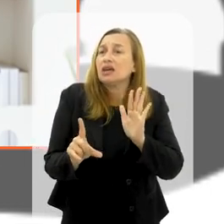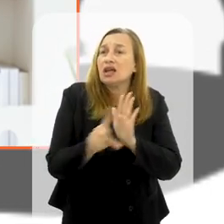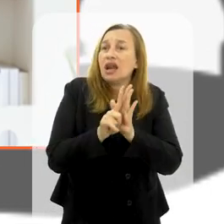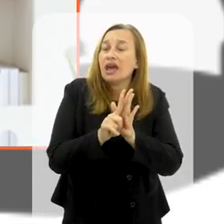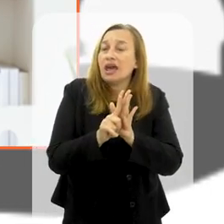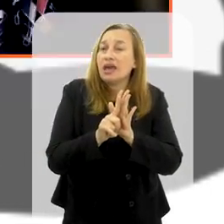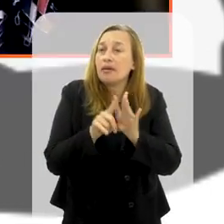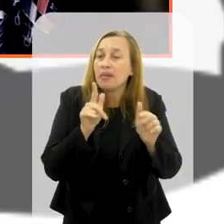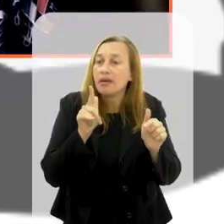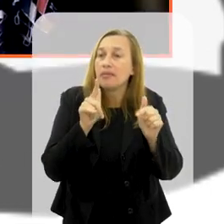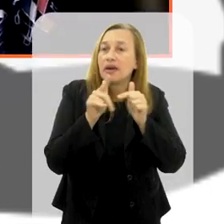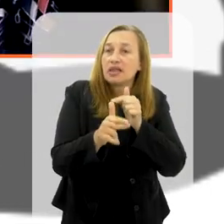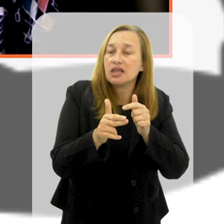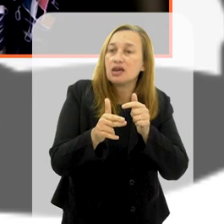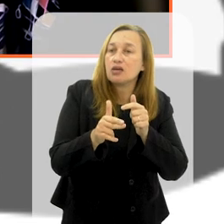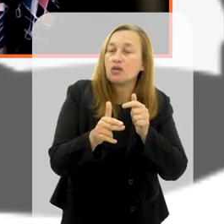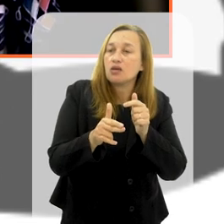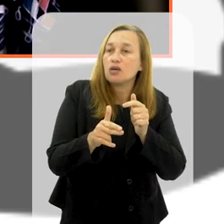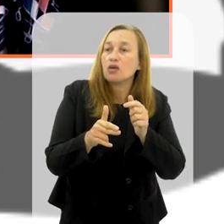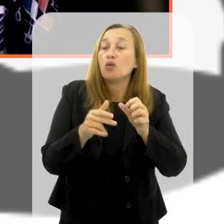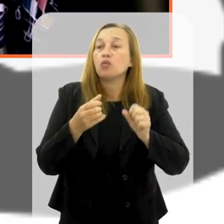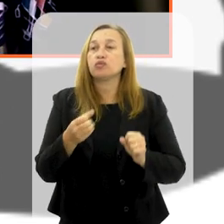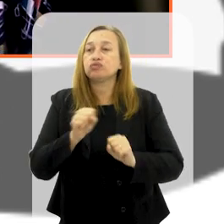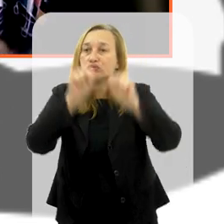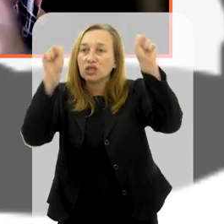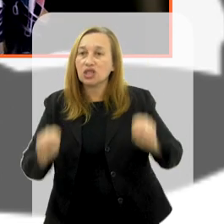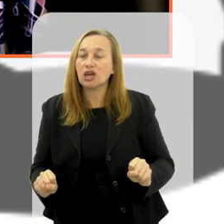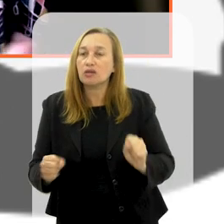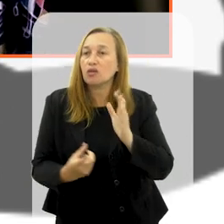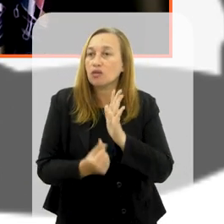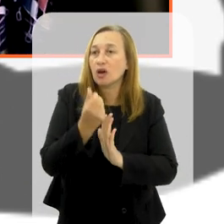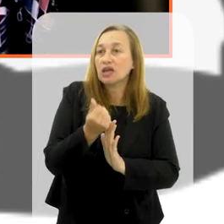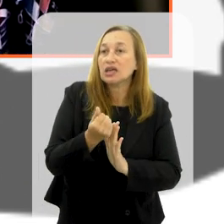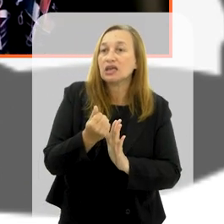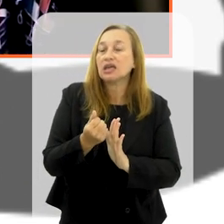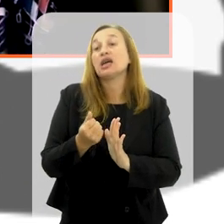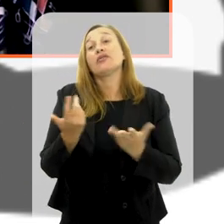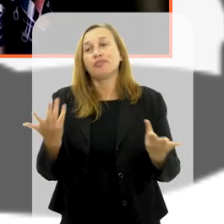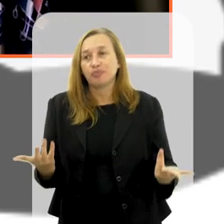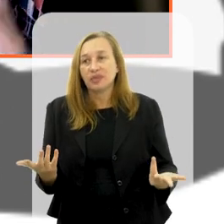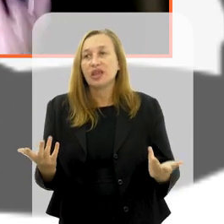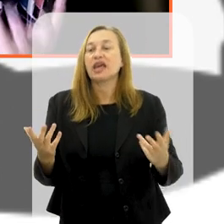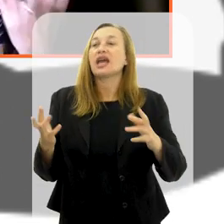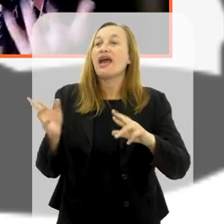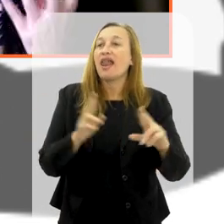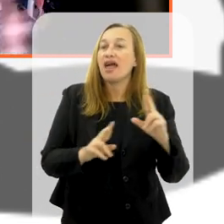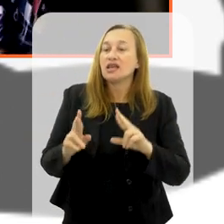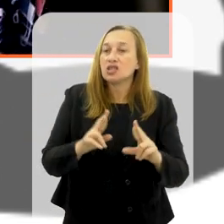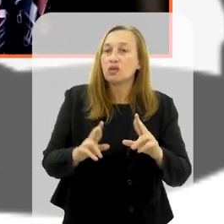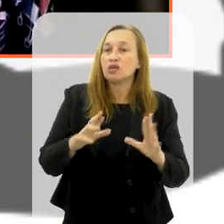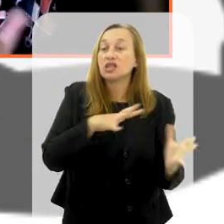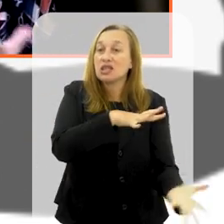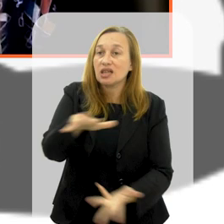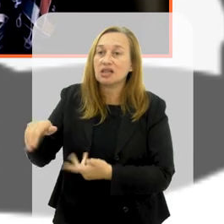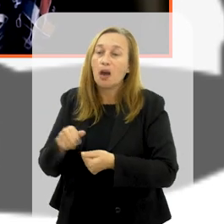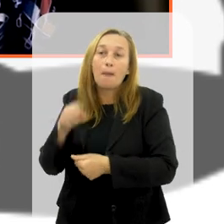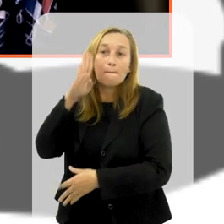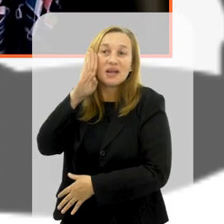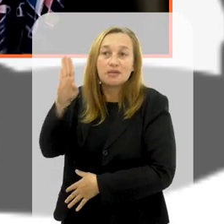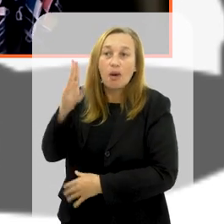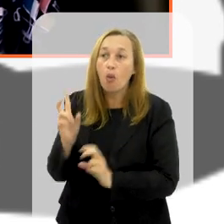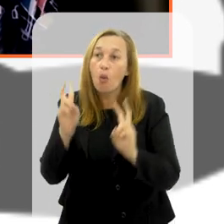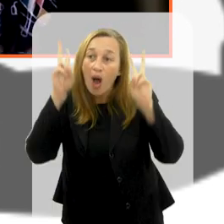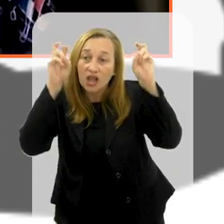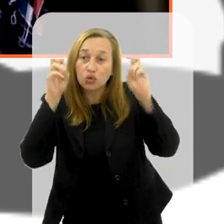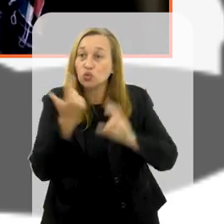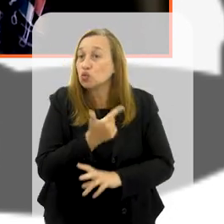intervir no sistema financeiro mundial? É, assim que funcionam as relações internacionais, isso é uma das principais questões, né?